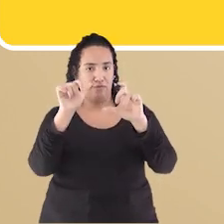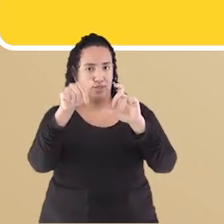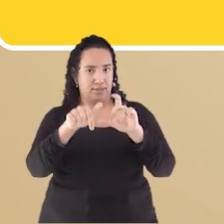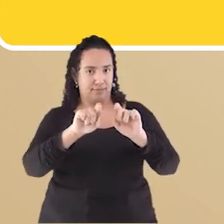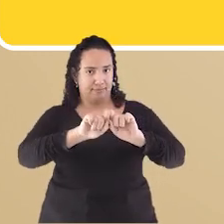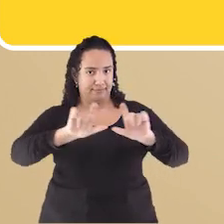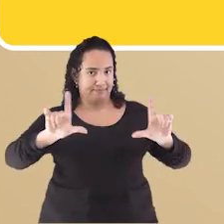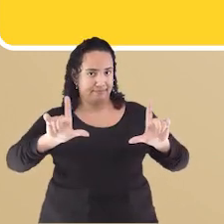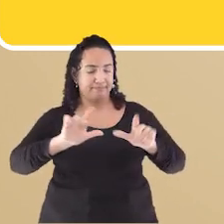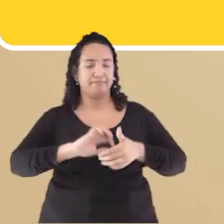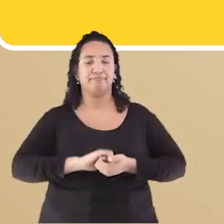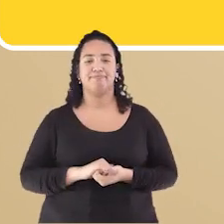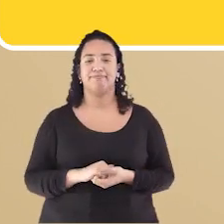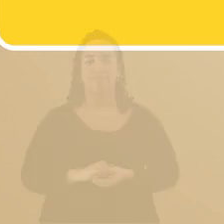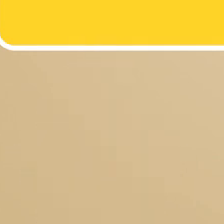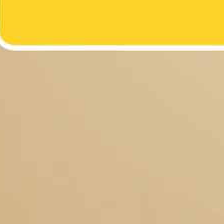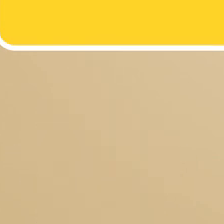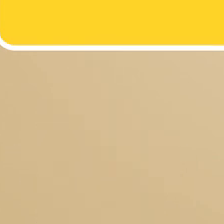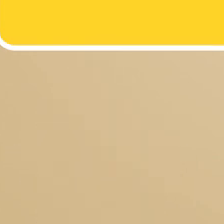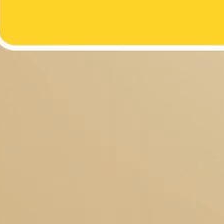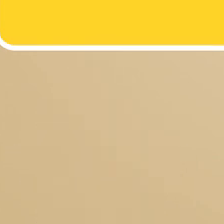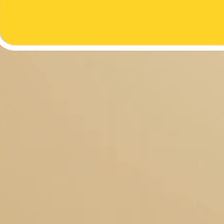foto Desse slide Também